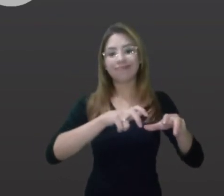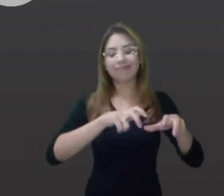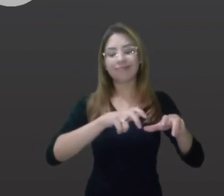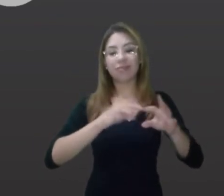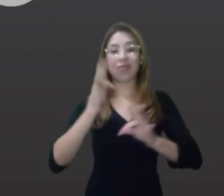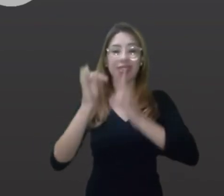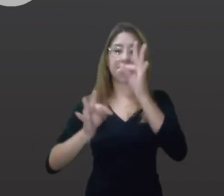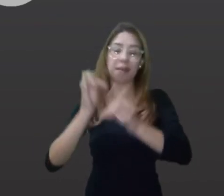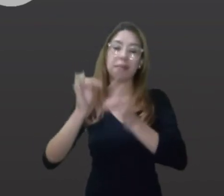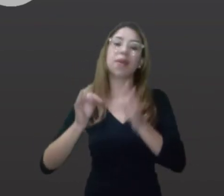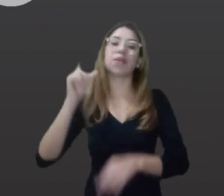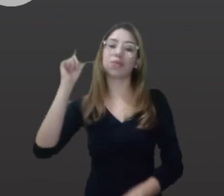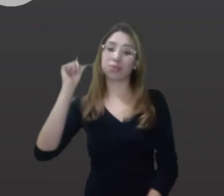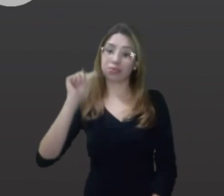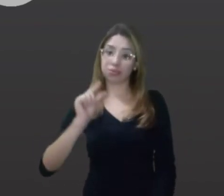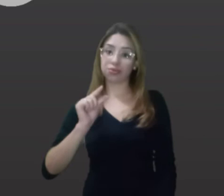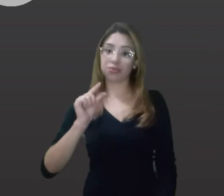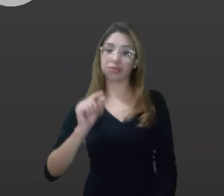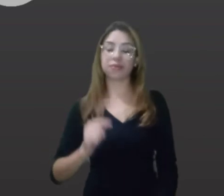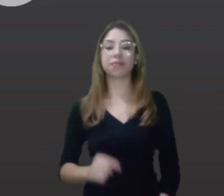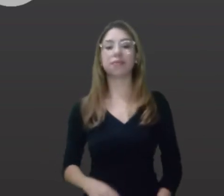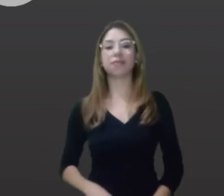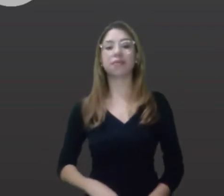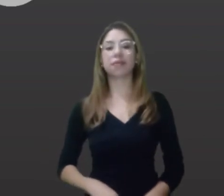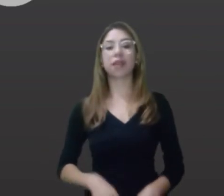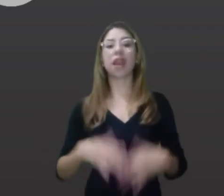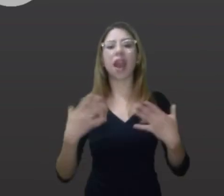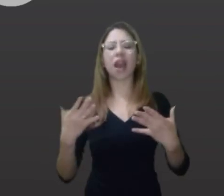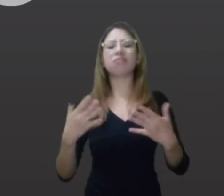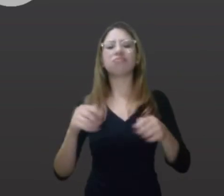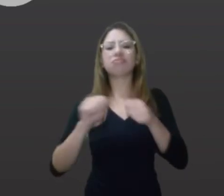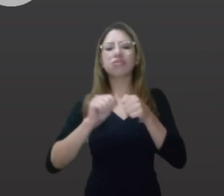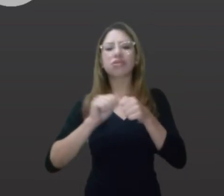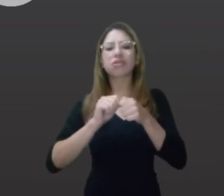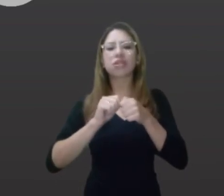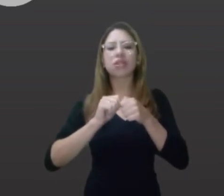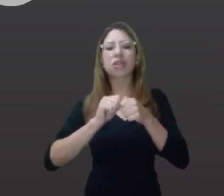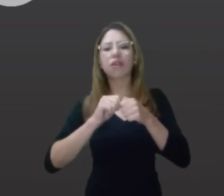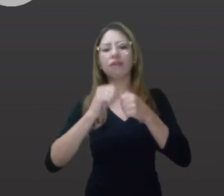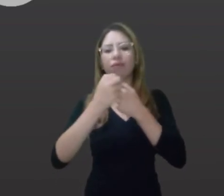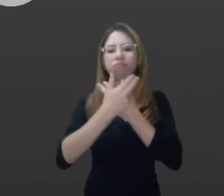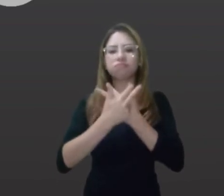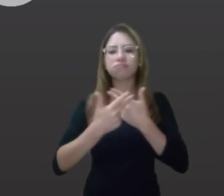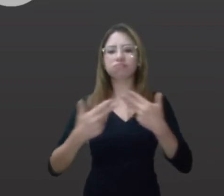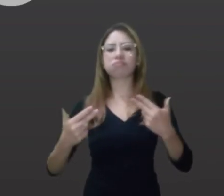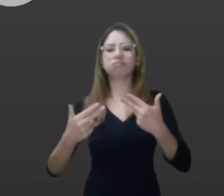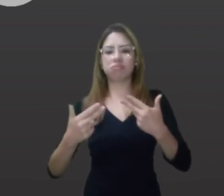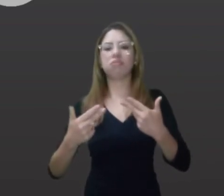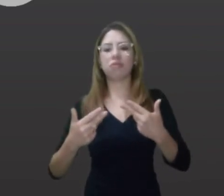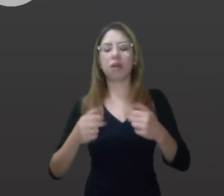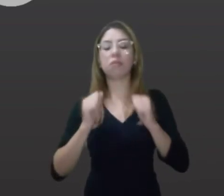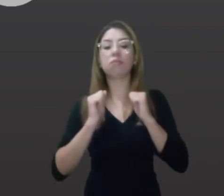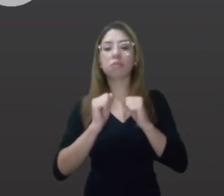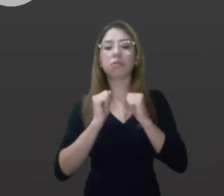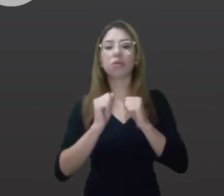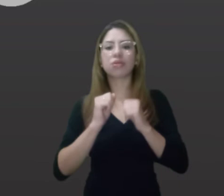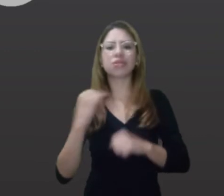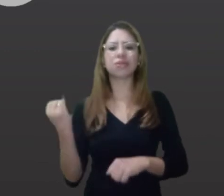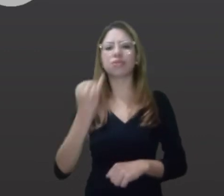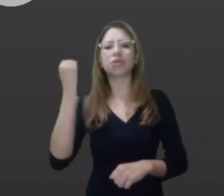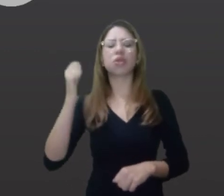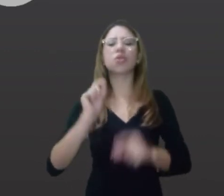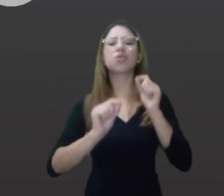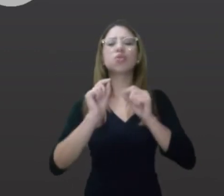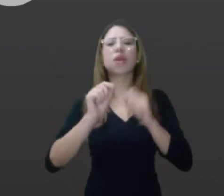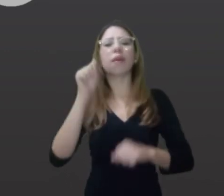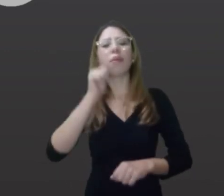com que as chances de tratamento cada vez sejam menores. Além das atitudes de redução do risco já citadas, é importante que as